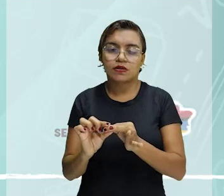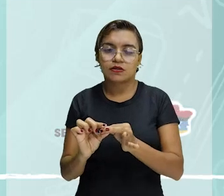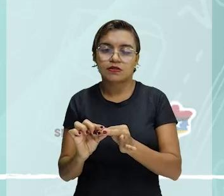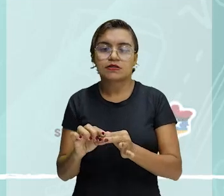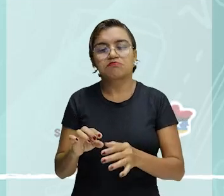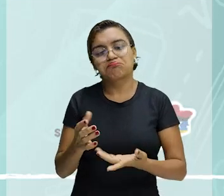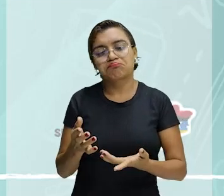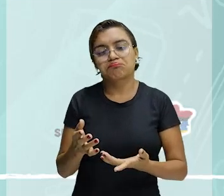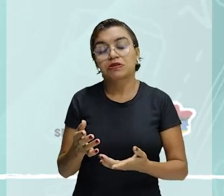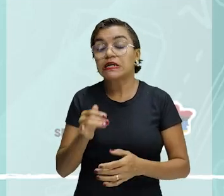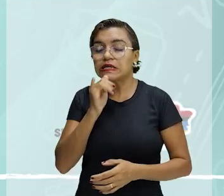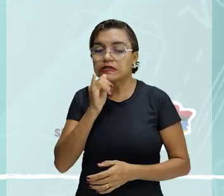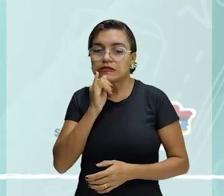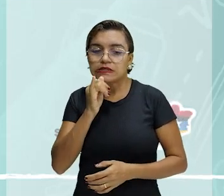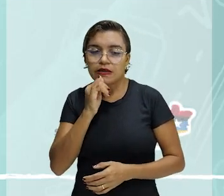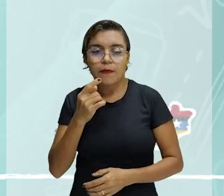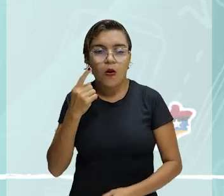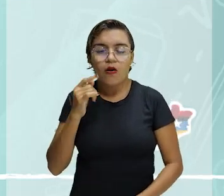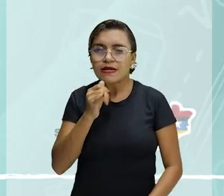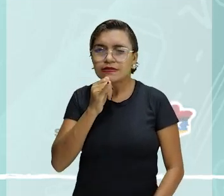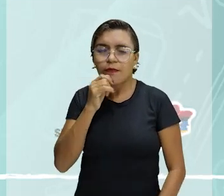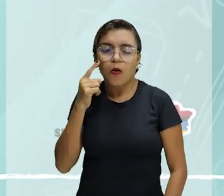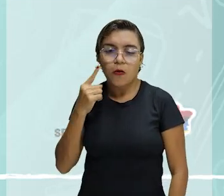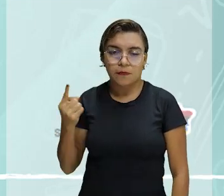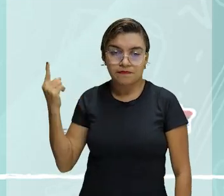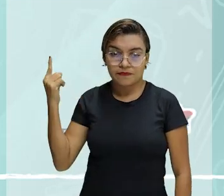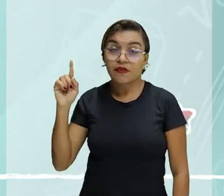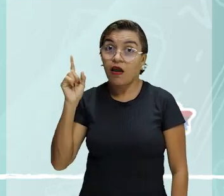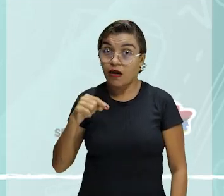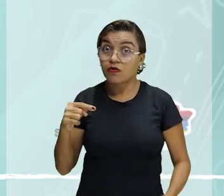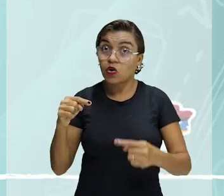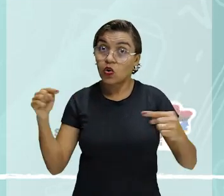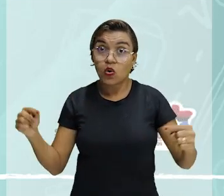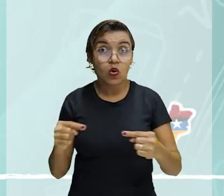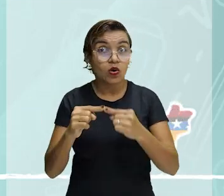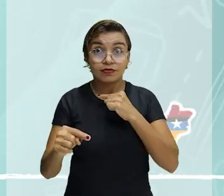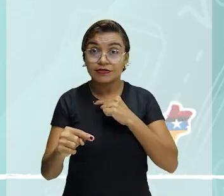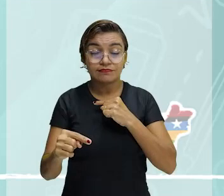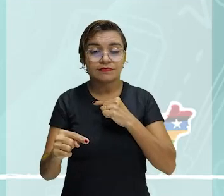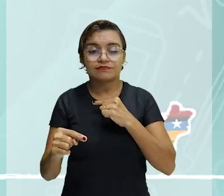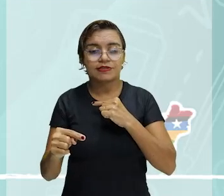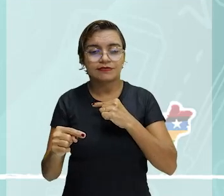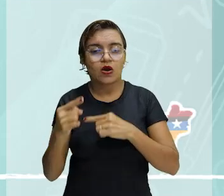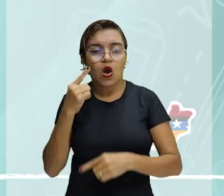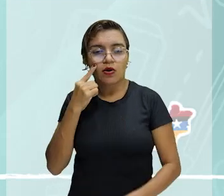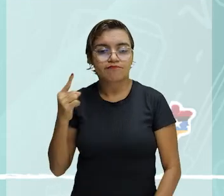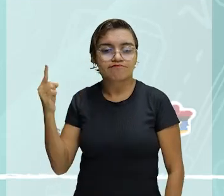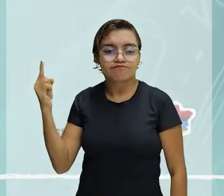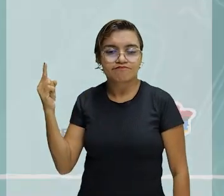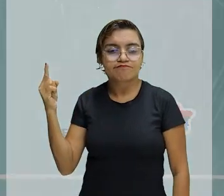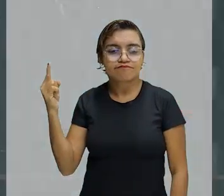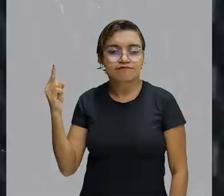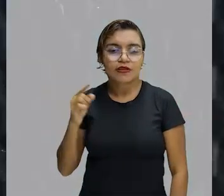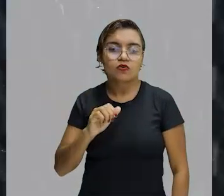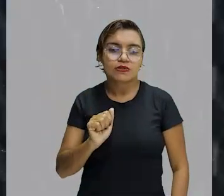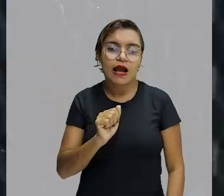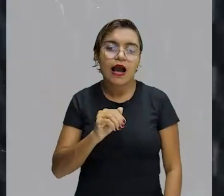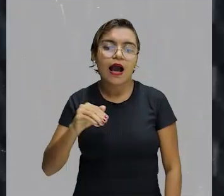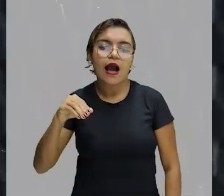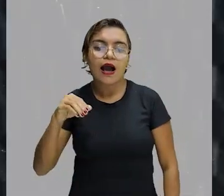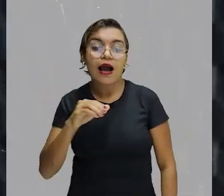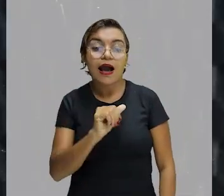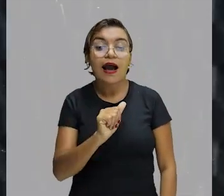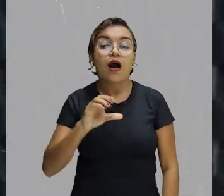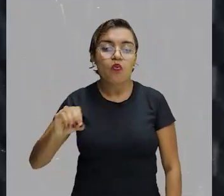pronominal. Fazem dois anos que ela morreu. Erro de concordância. Vou no correio. Em vez de dizer vou ao correio. Me